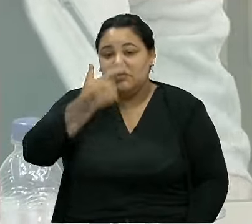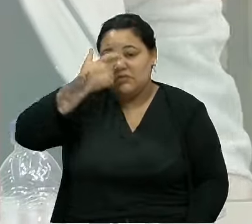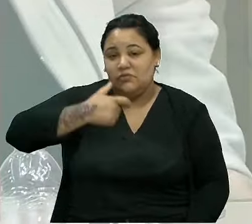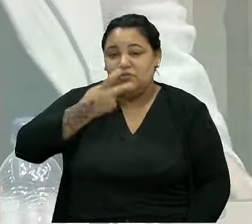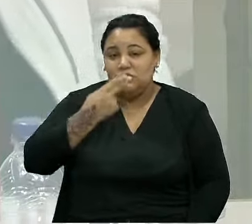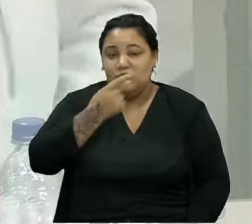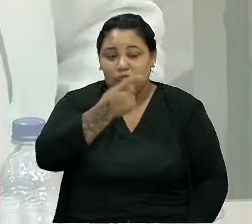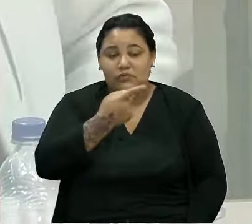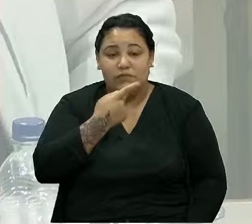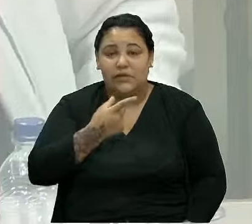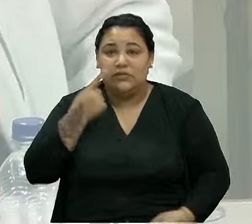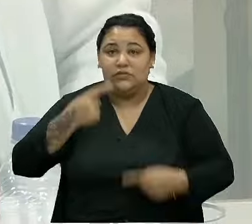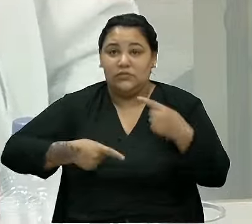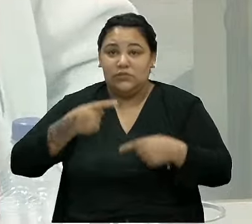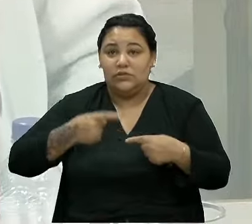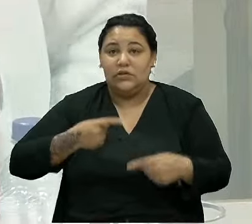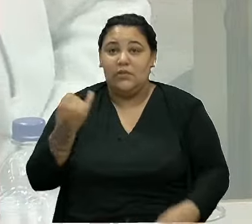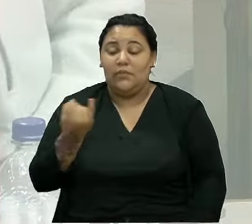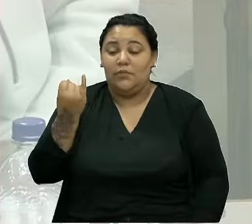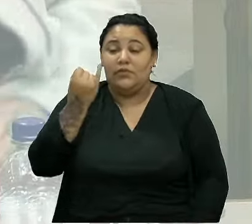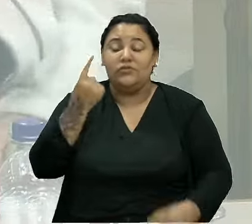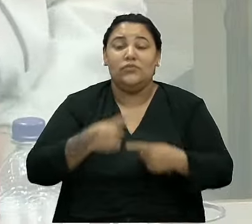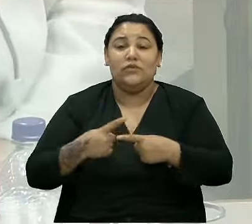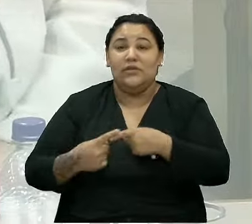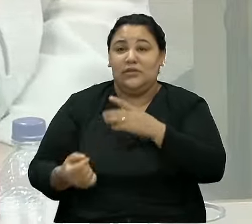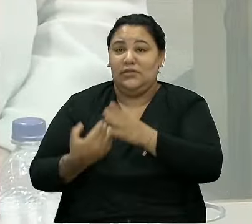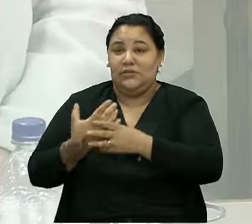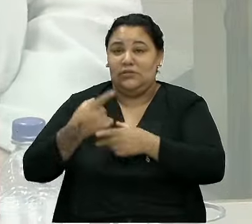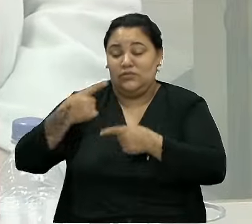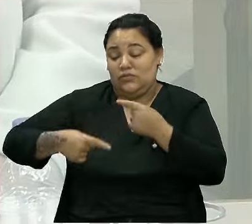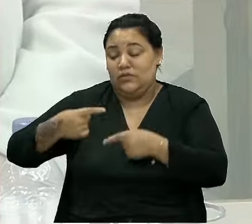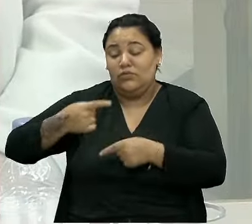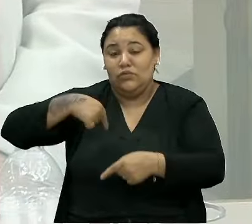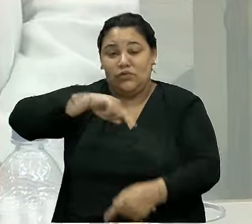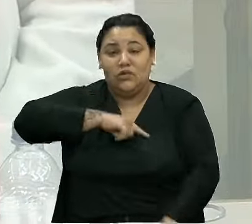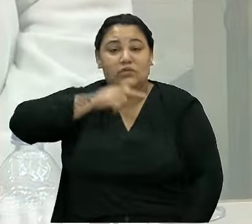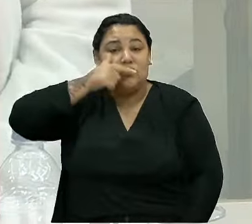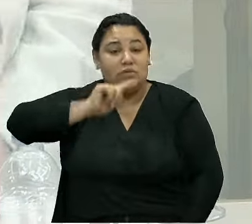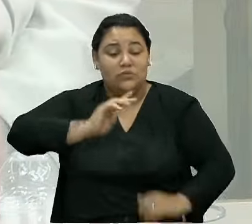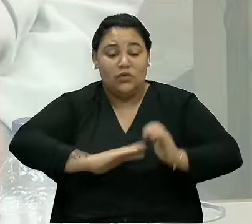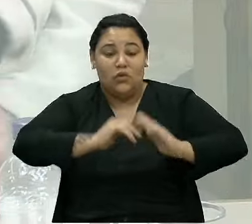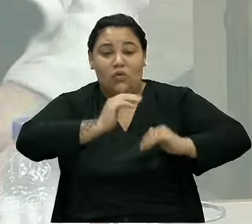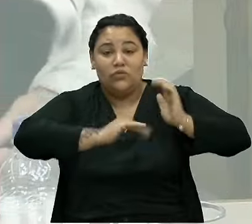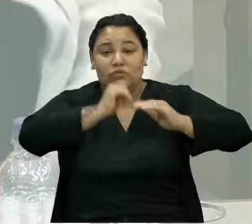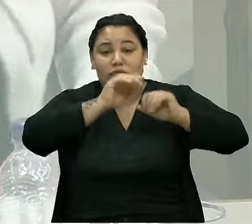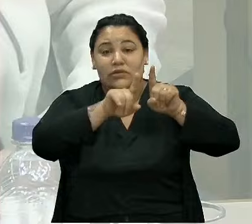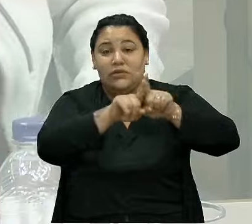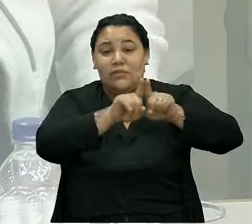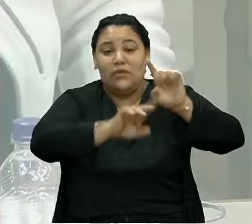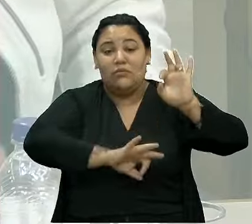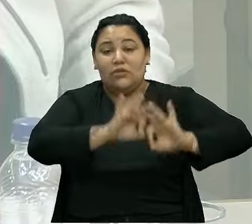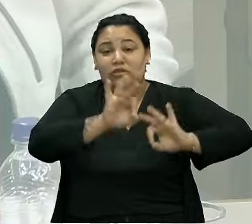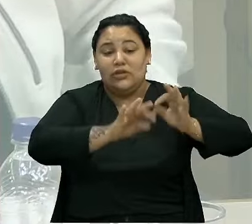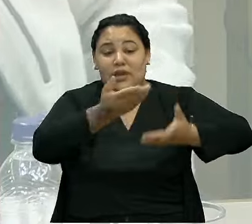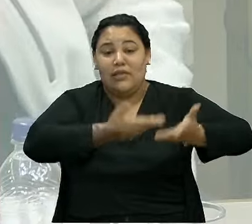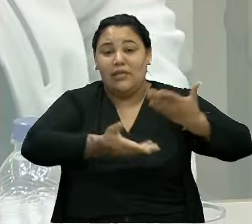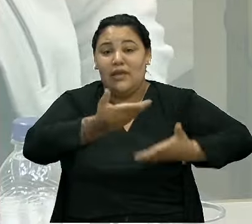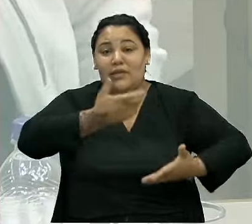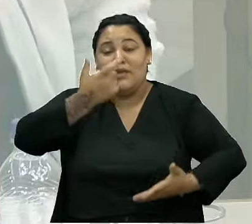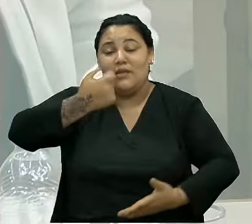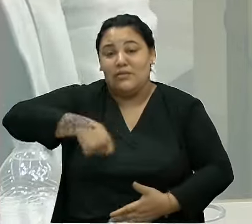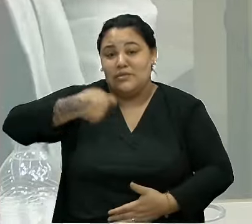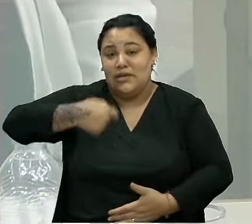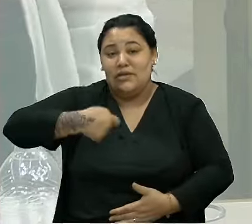discussões são importantes, porque é através das discussões que a gente consegue construir um projeto que atenda às necessidades do